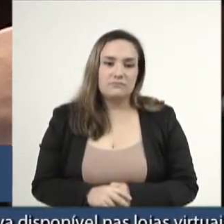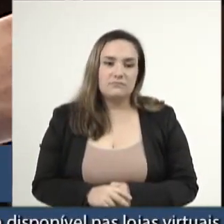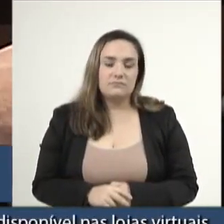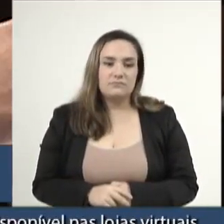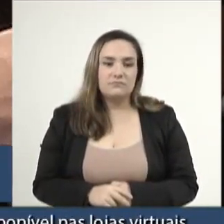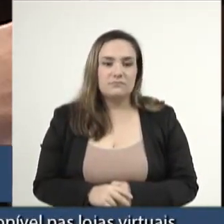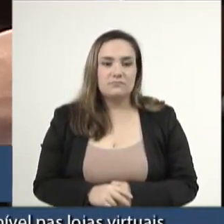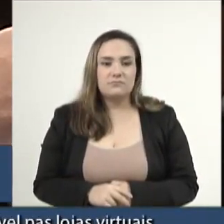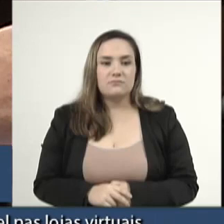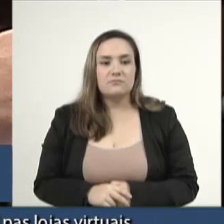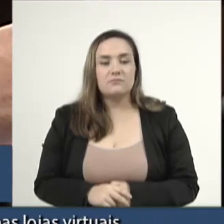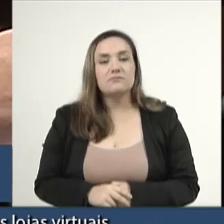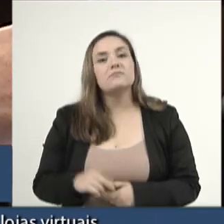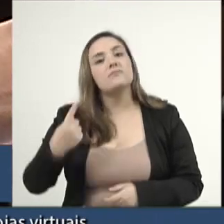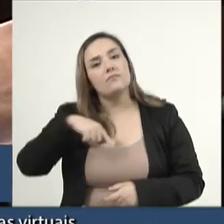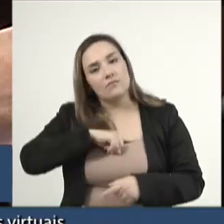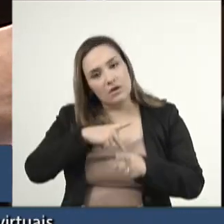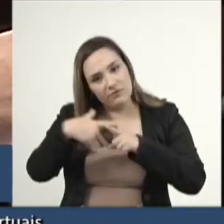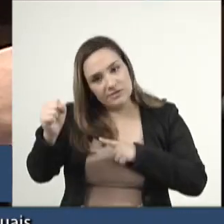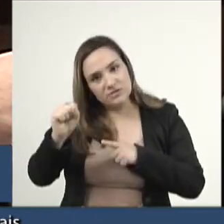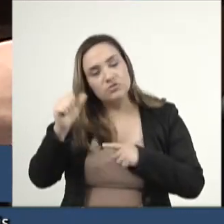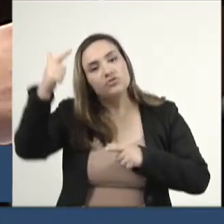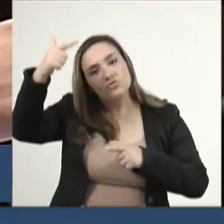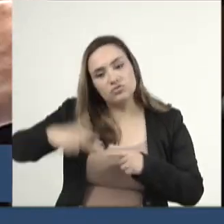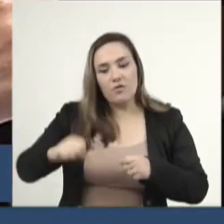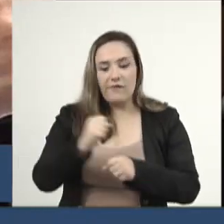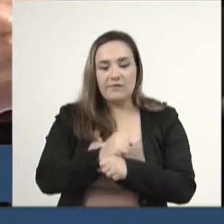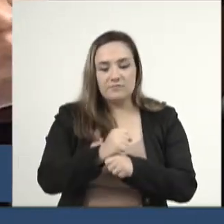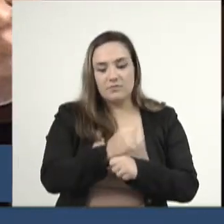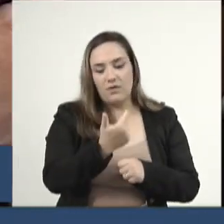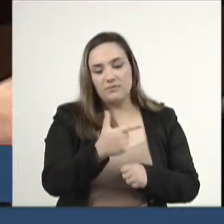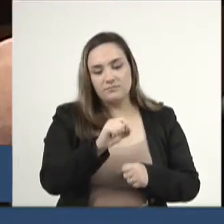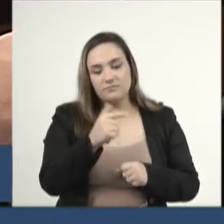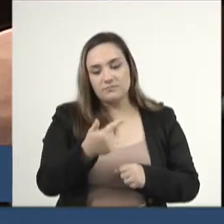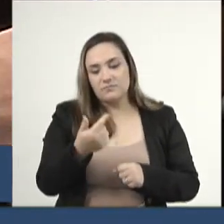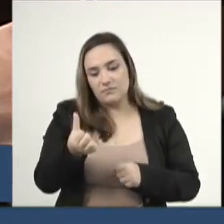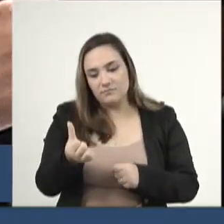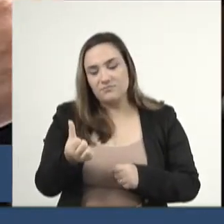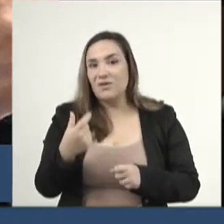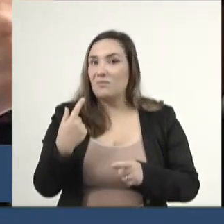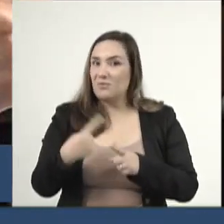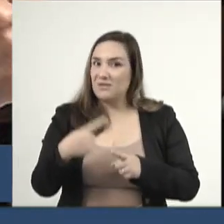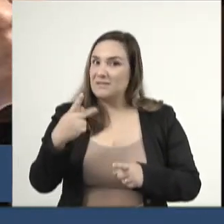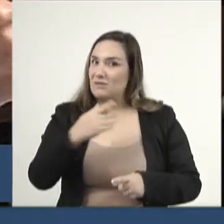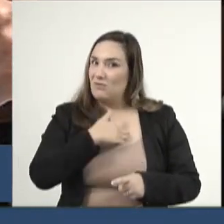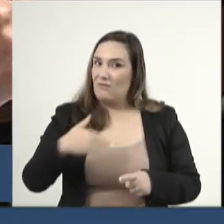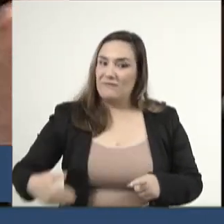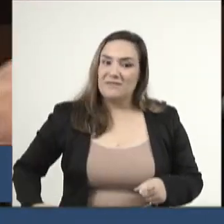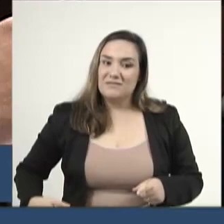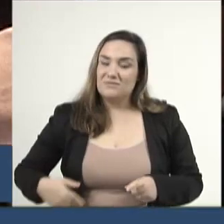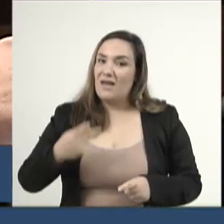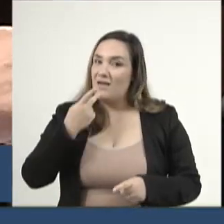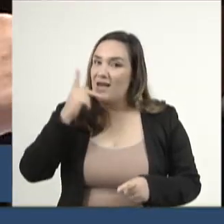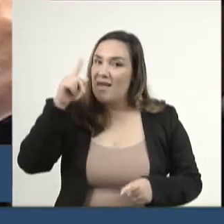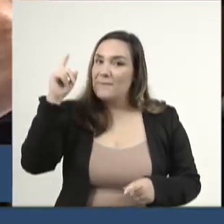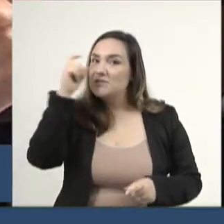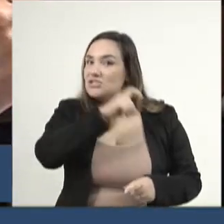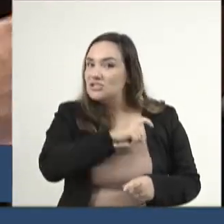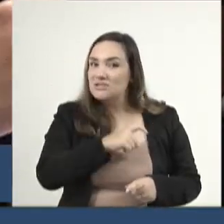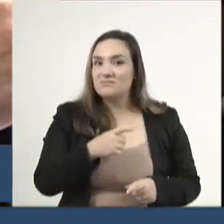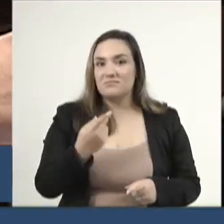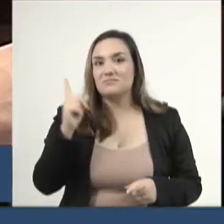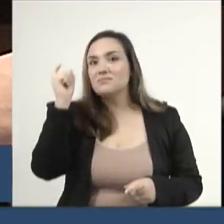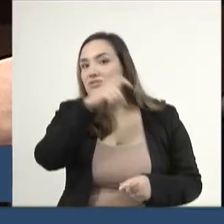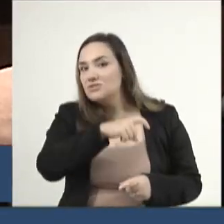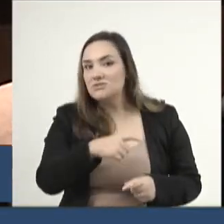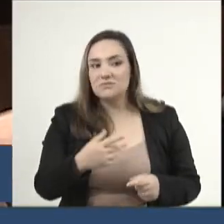ganhar a eleição novamente em 2026, porque o governo do senhor representa a mentira, a